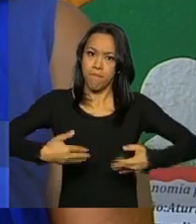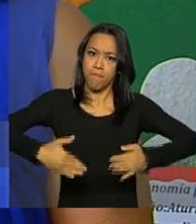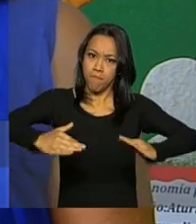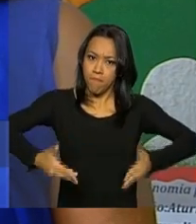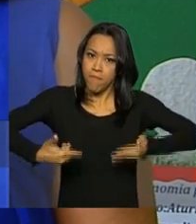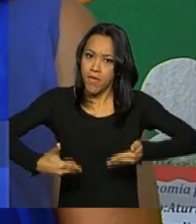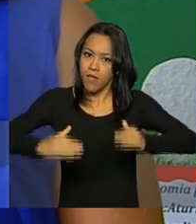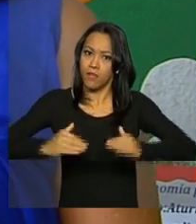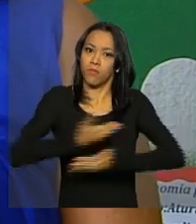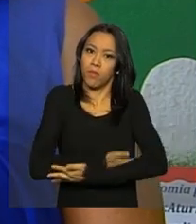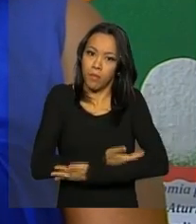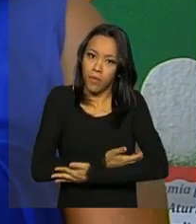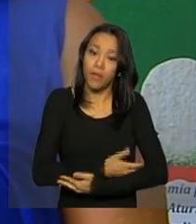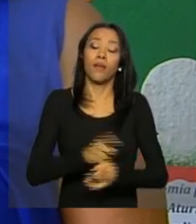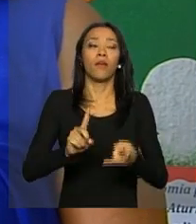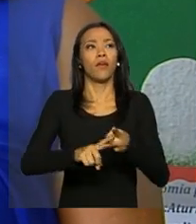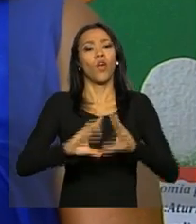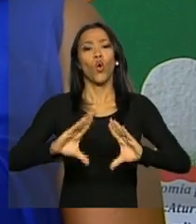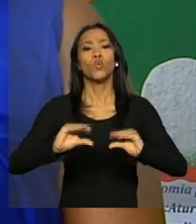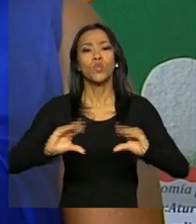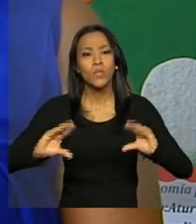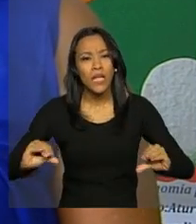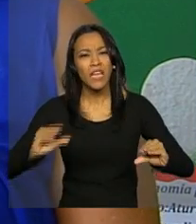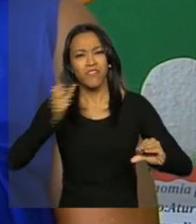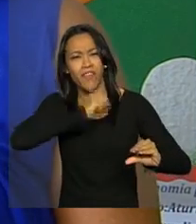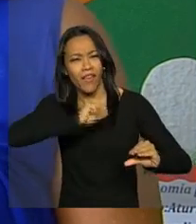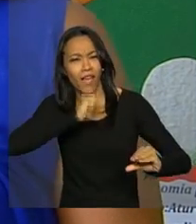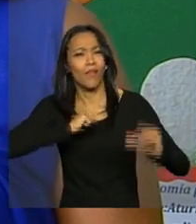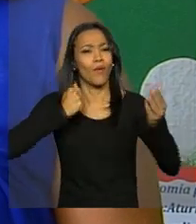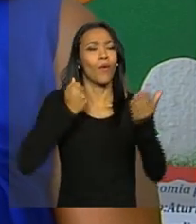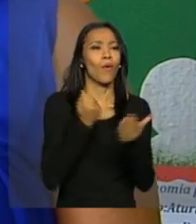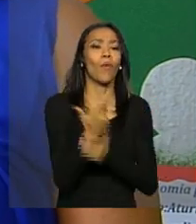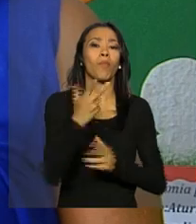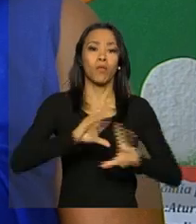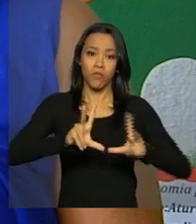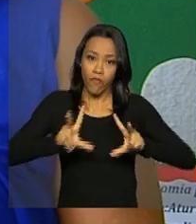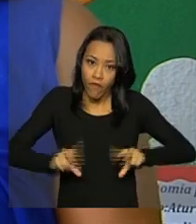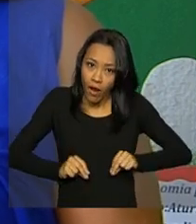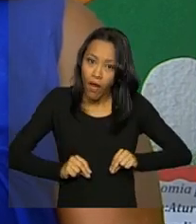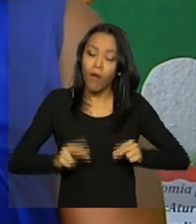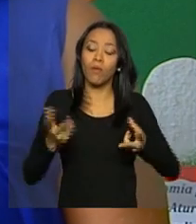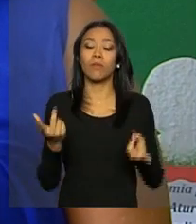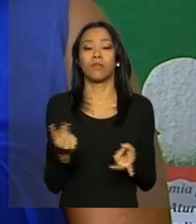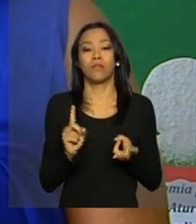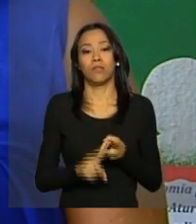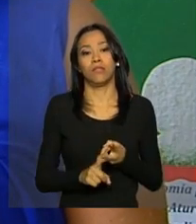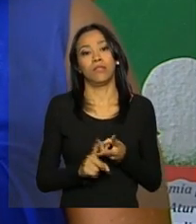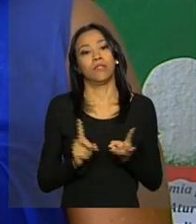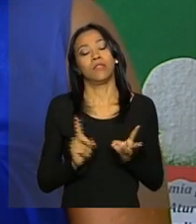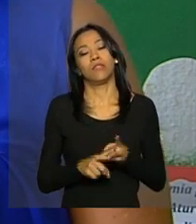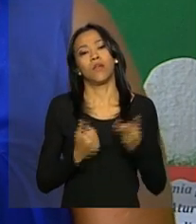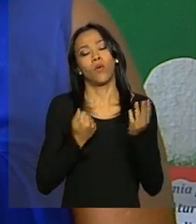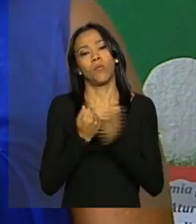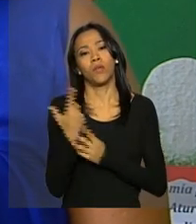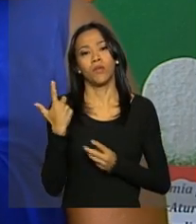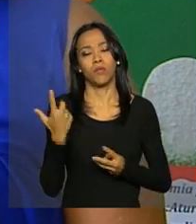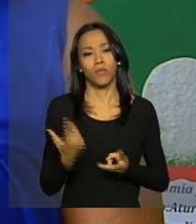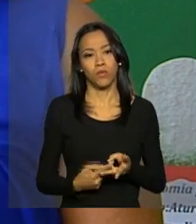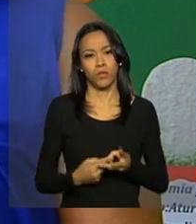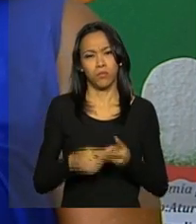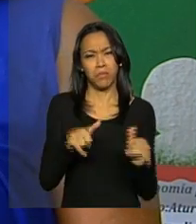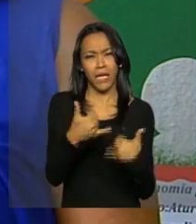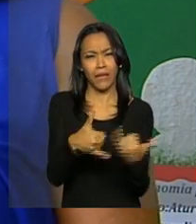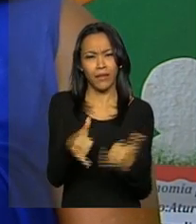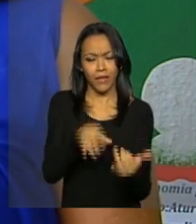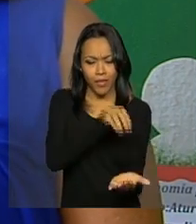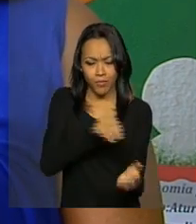que estavam já muito velhinhos, compramos fraldas descartáveis, compramos jogos